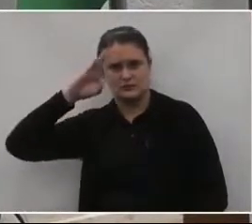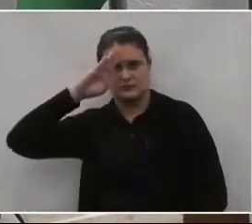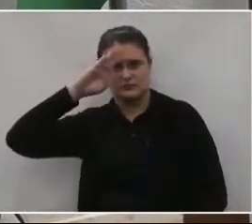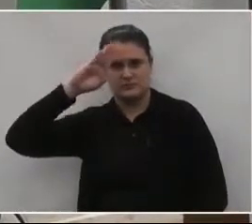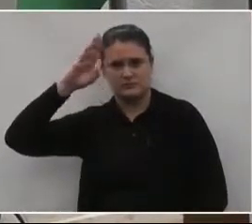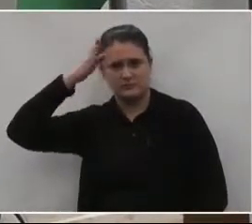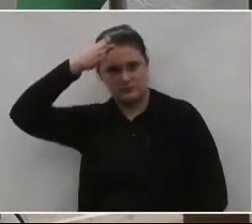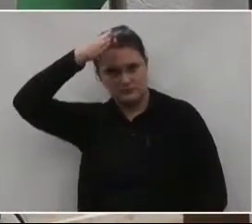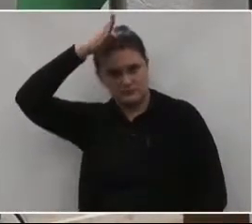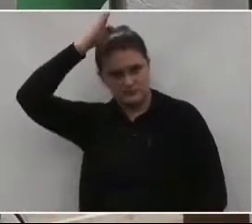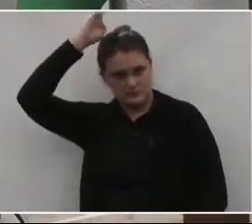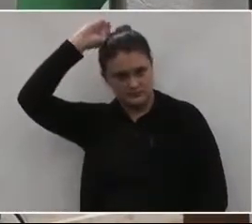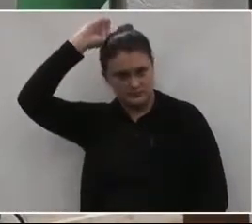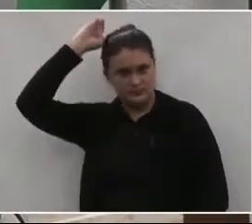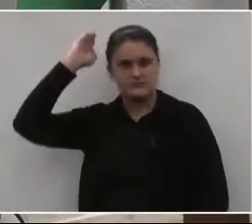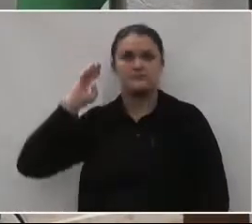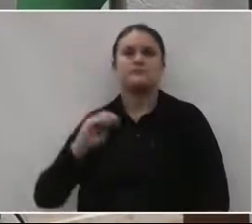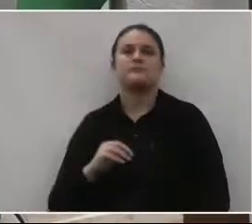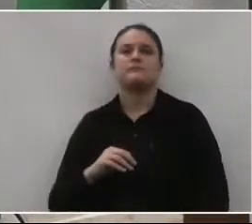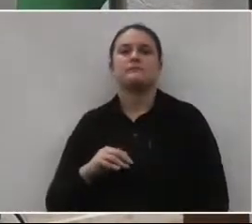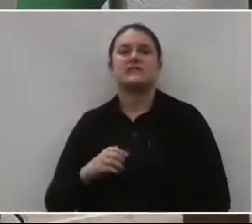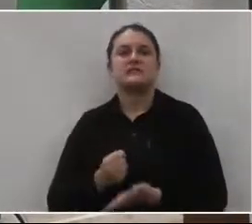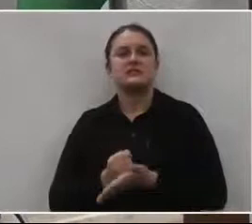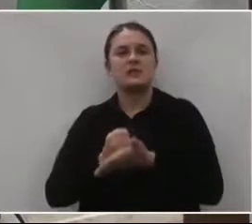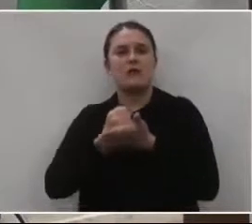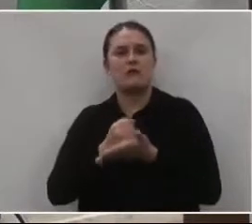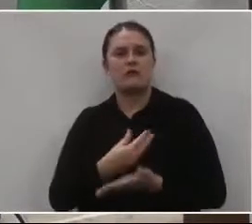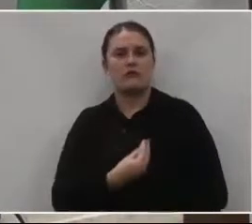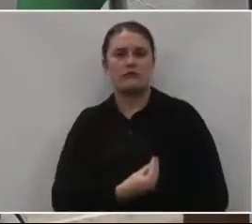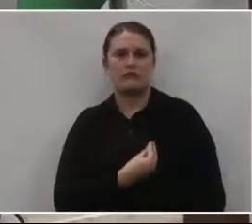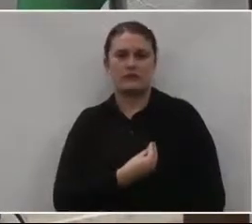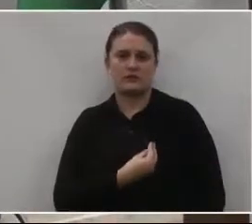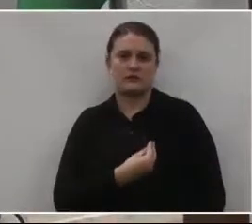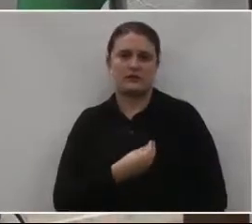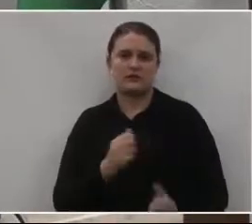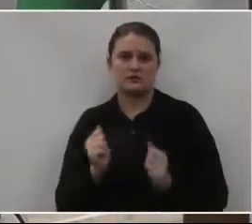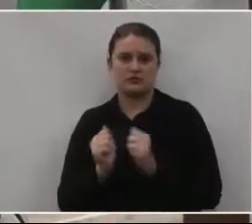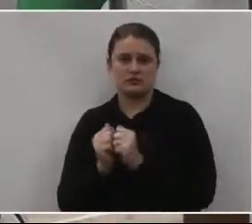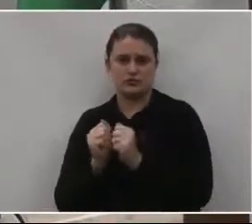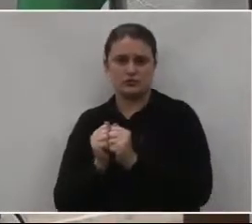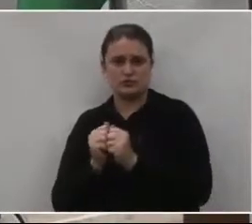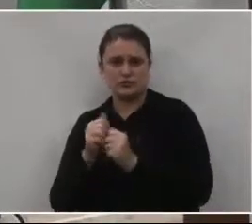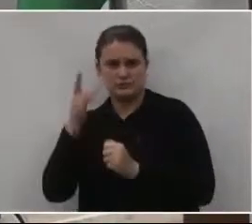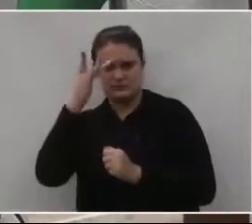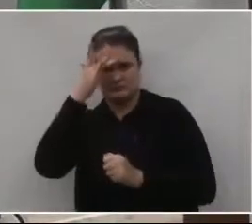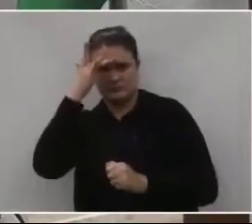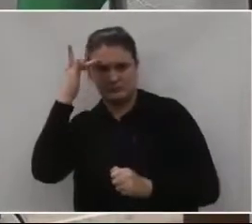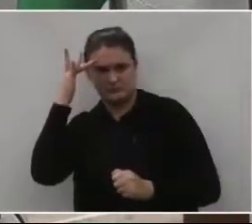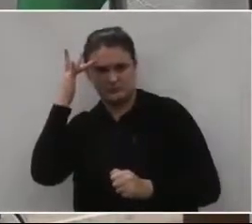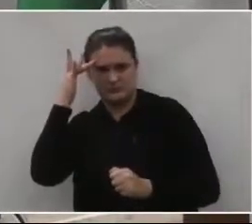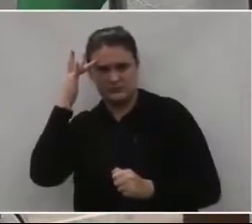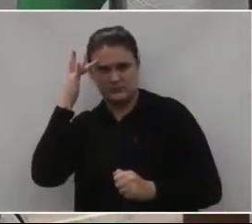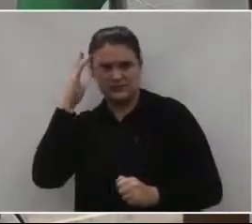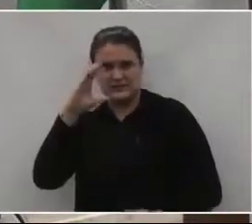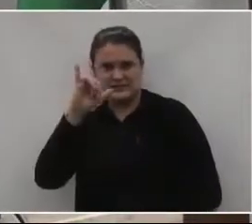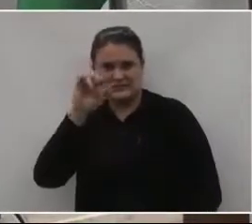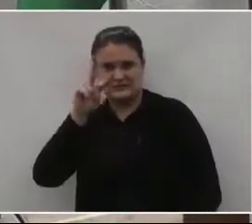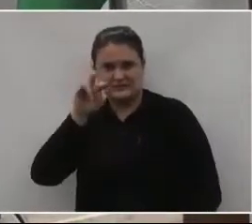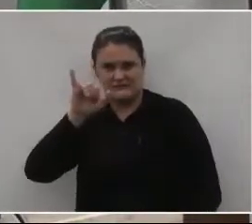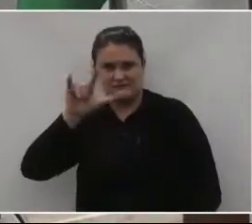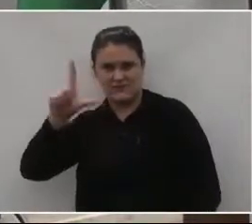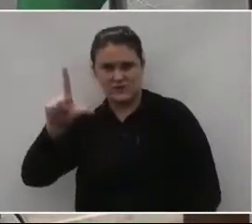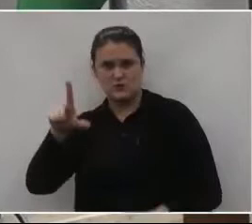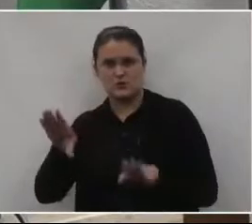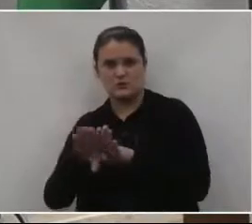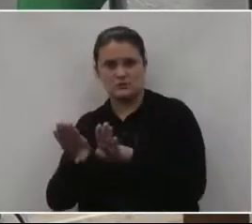Comandante do Corpo de Bombeiros, o qual, juntamente com uma outra pessoa, um civil que estava